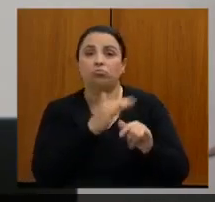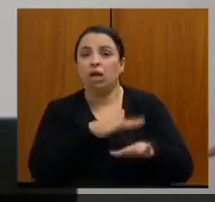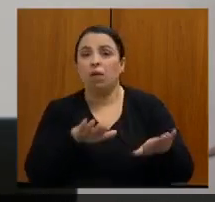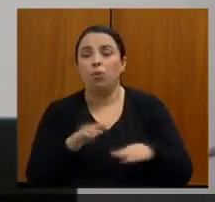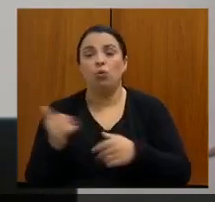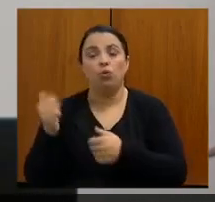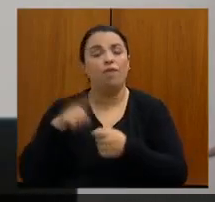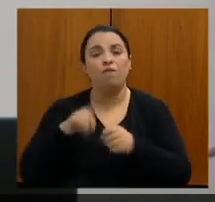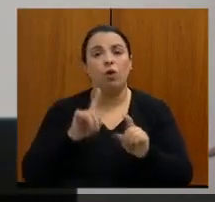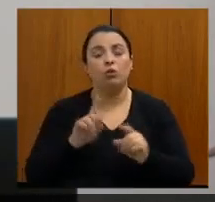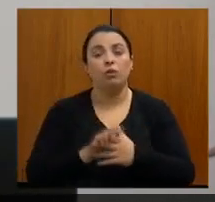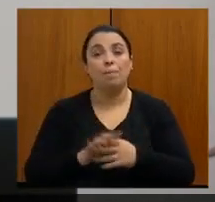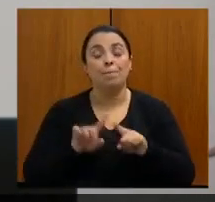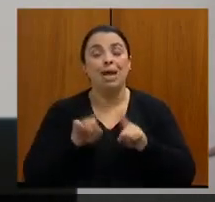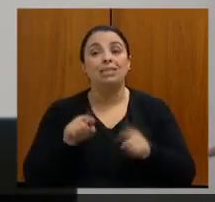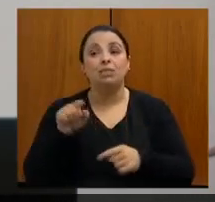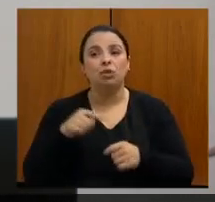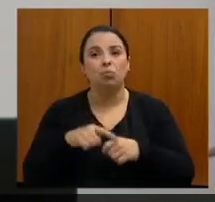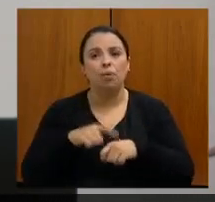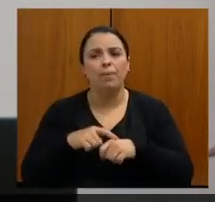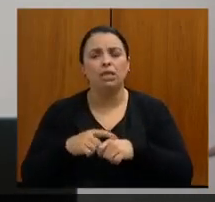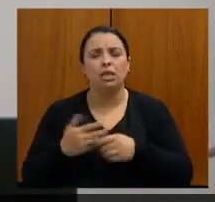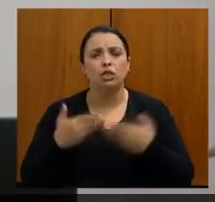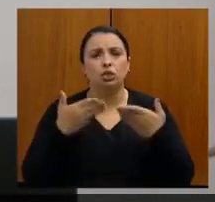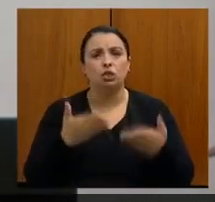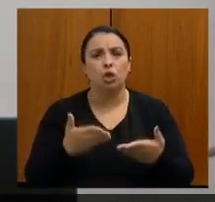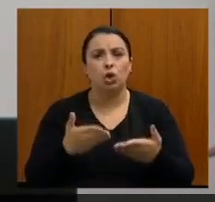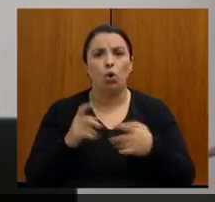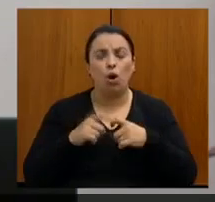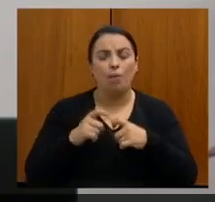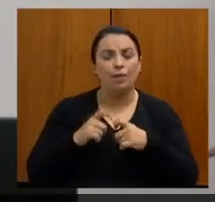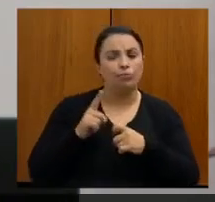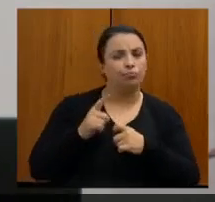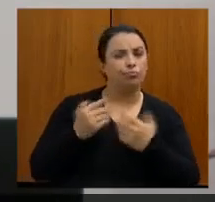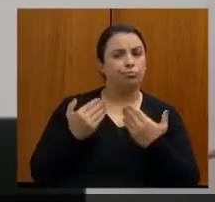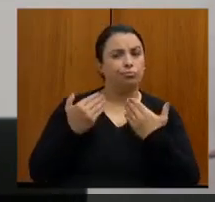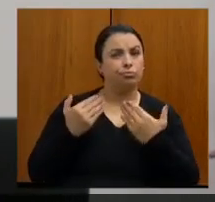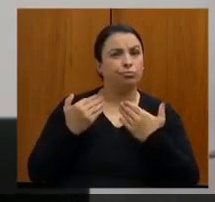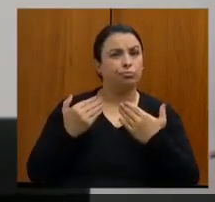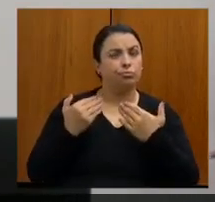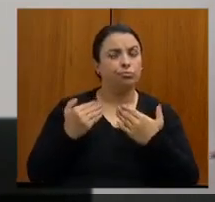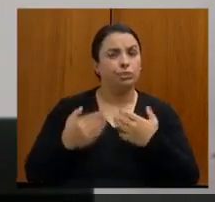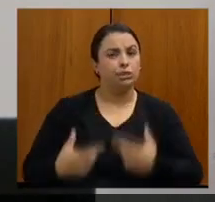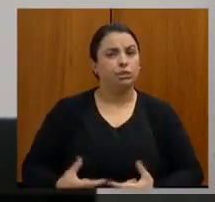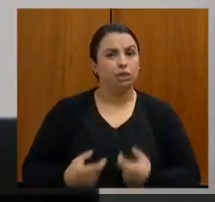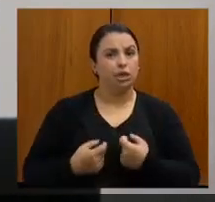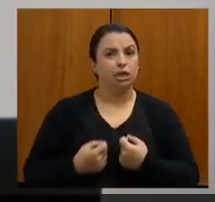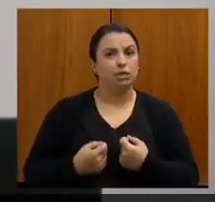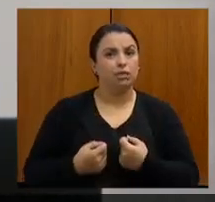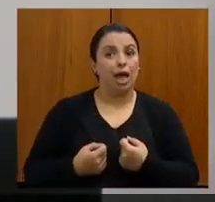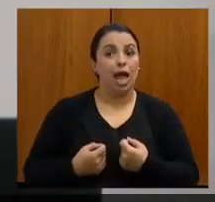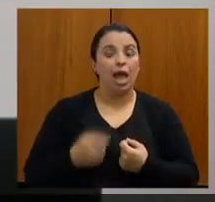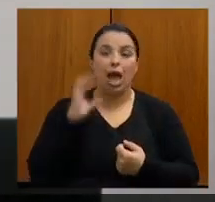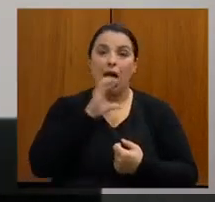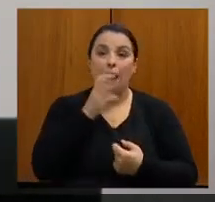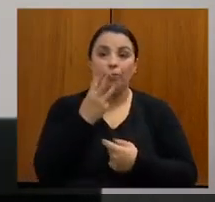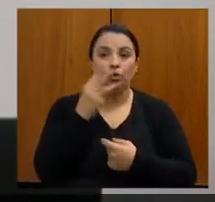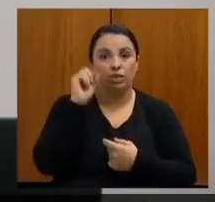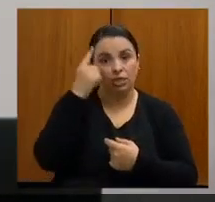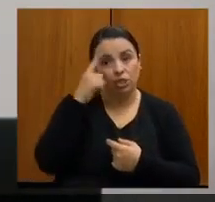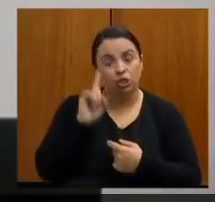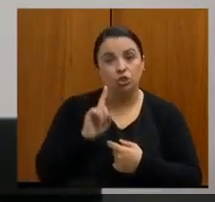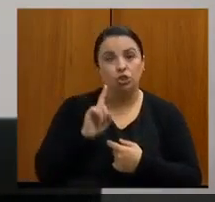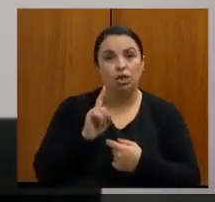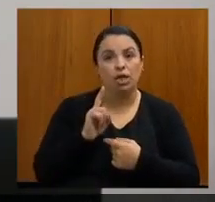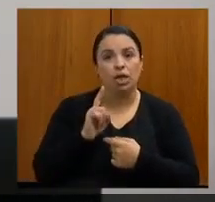apareceu pela primeira vez, você levantou uma suspeita de câncer, você antecipa aquele diagnóstico ali em até 30 dias, aí, sim, você vai